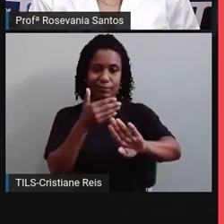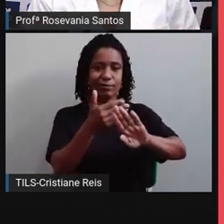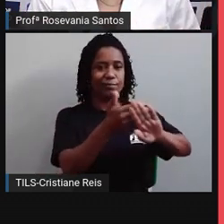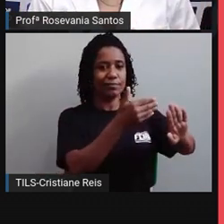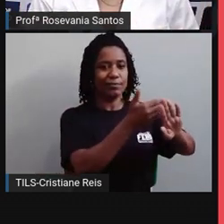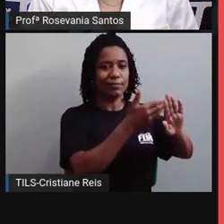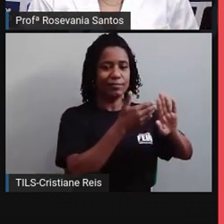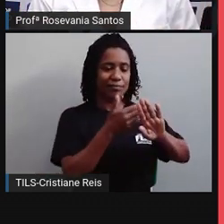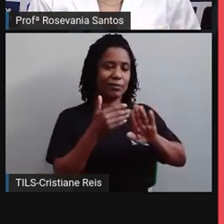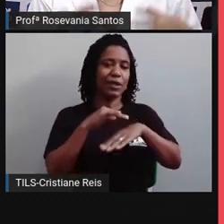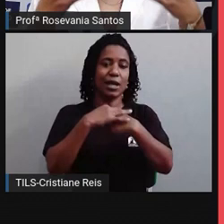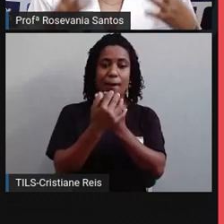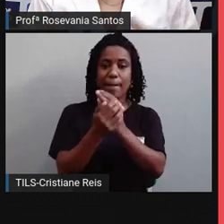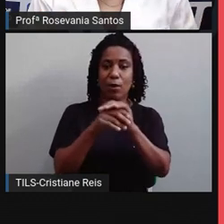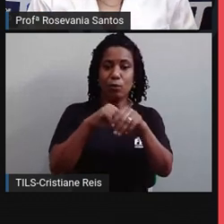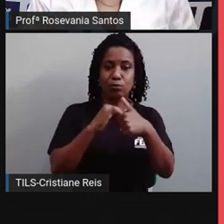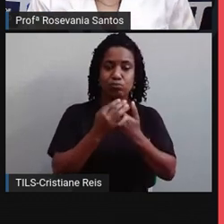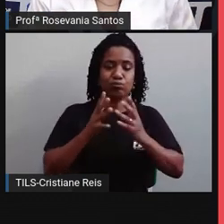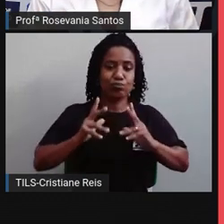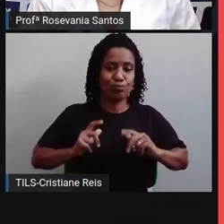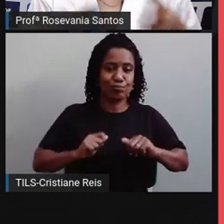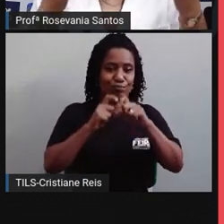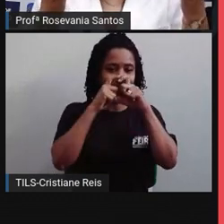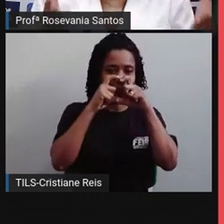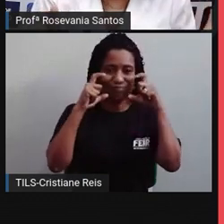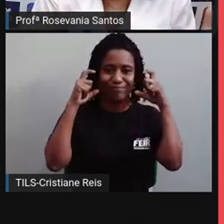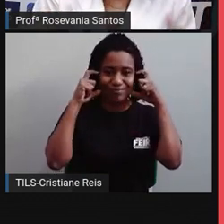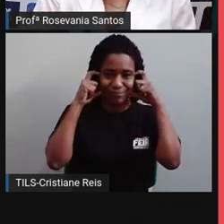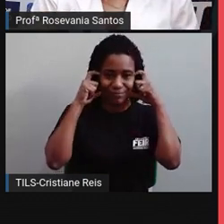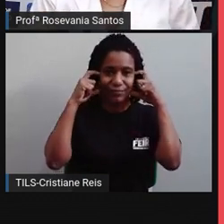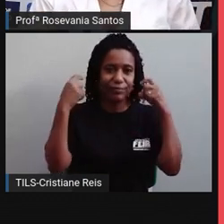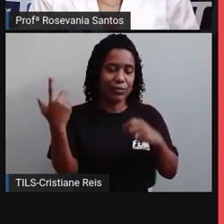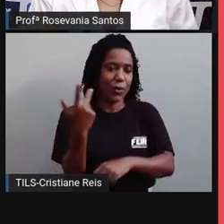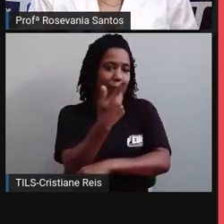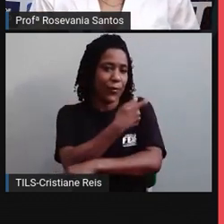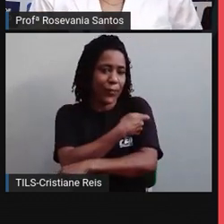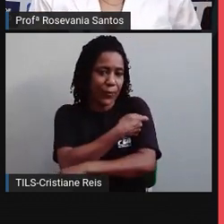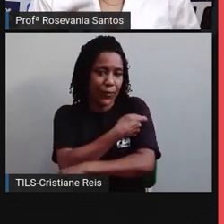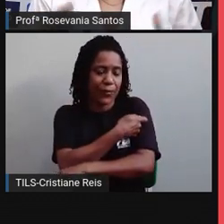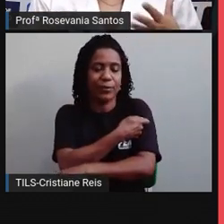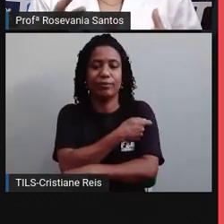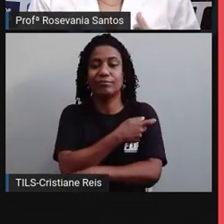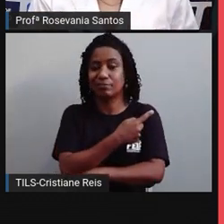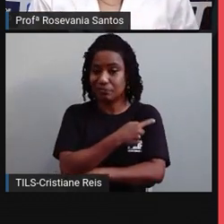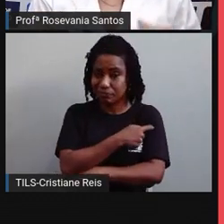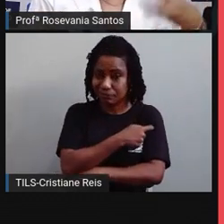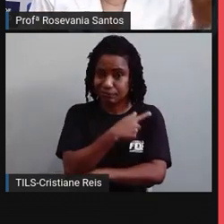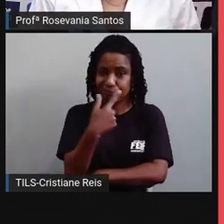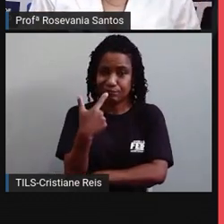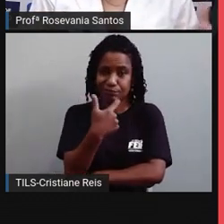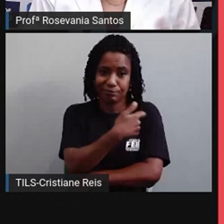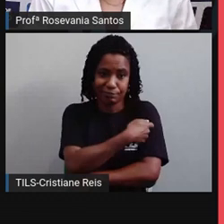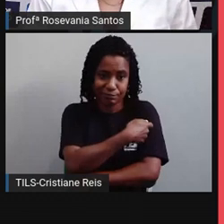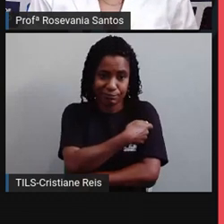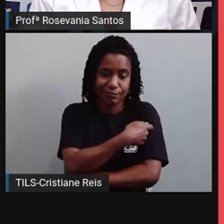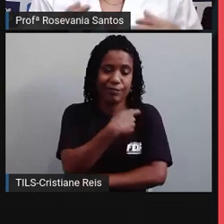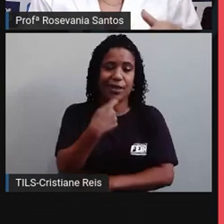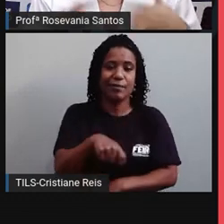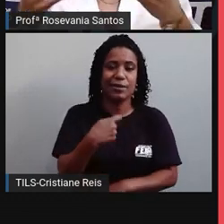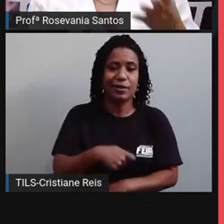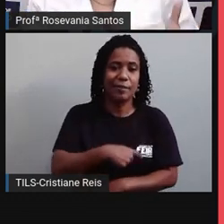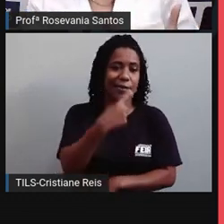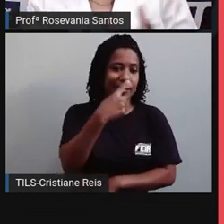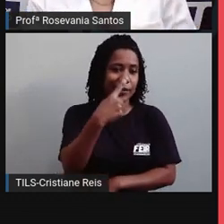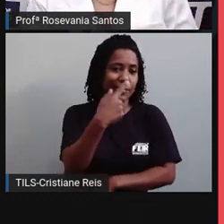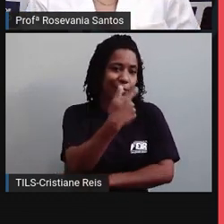né, das vans, principalmente, o uso de máscara, se vacinar, né, que a gente ainda tem essa questão que as pessoas vão para a primeira dose, já é